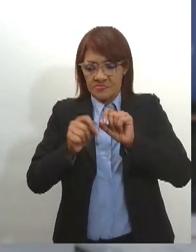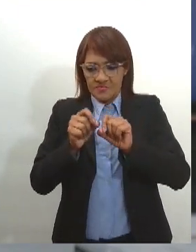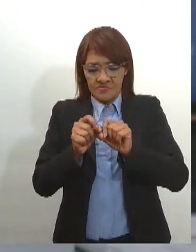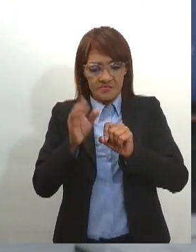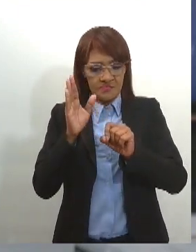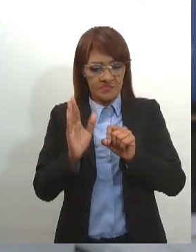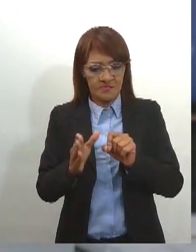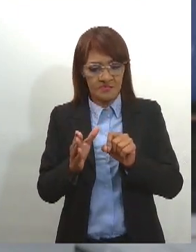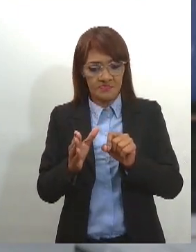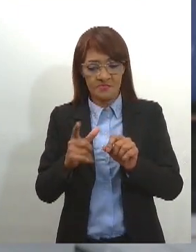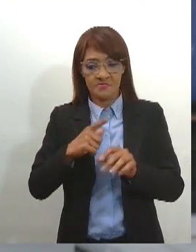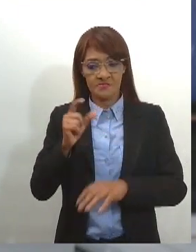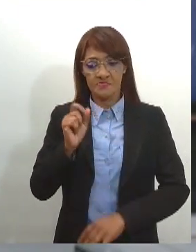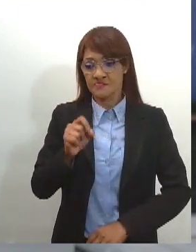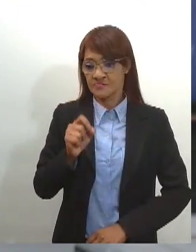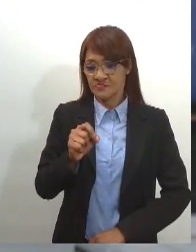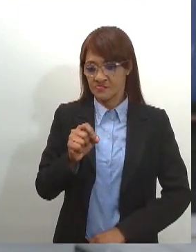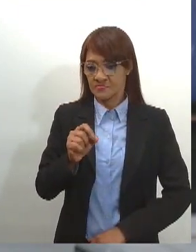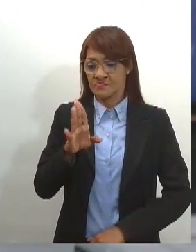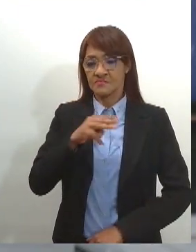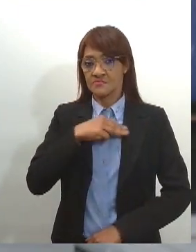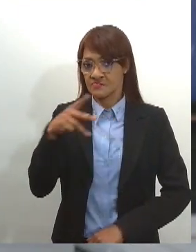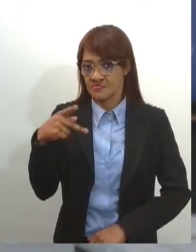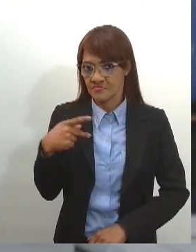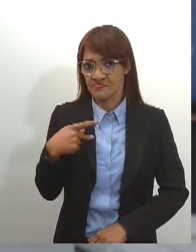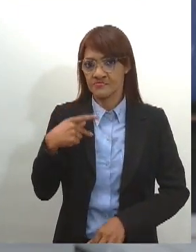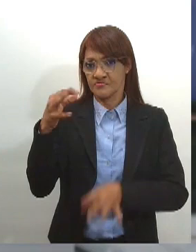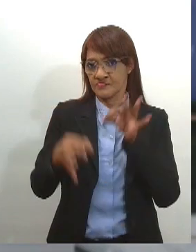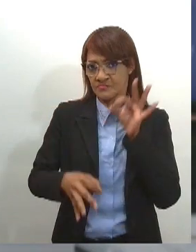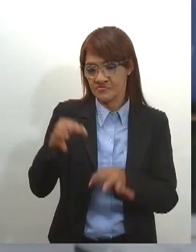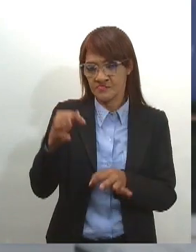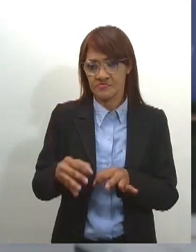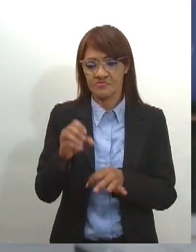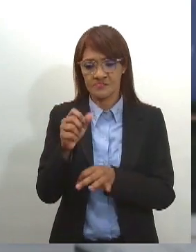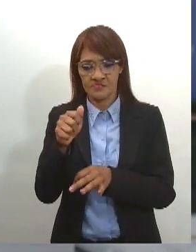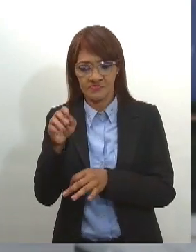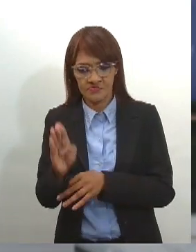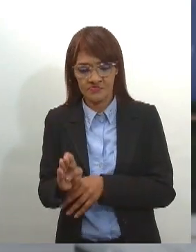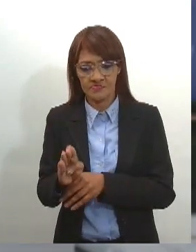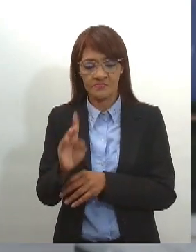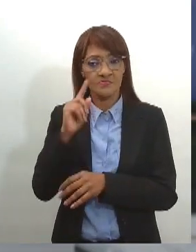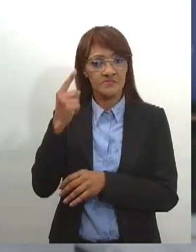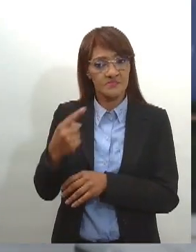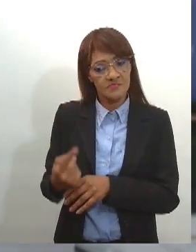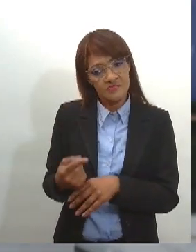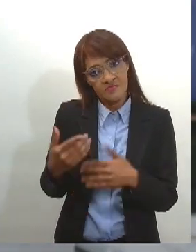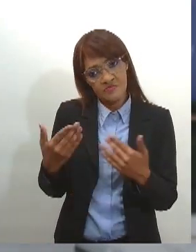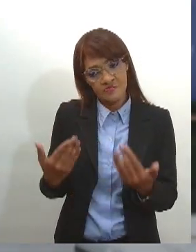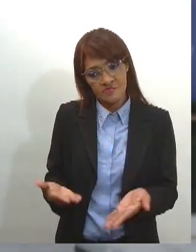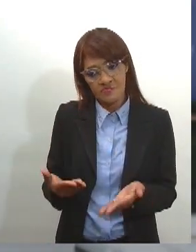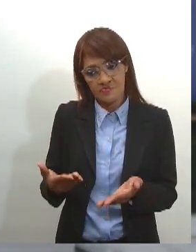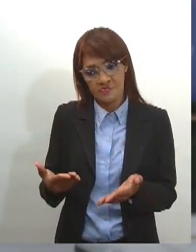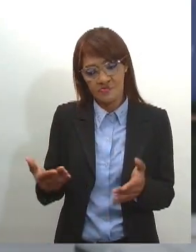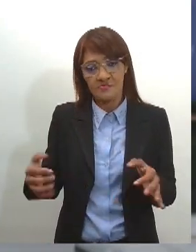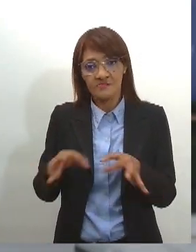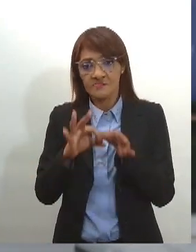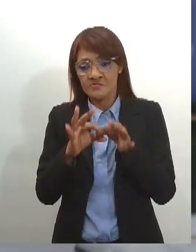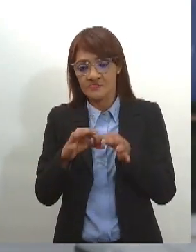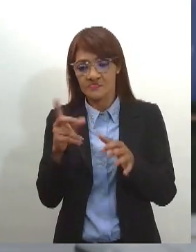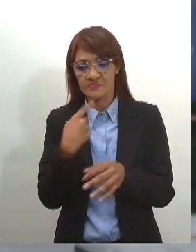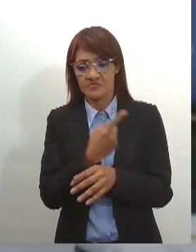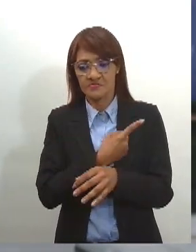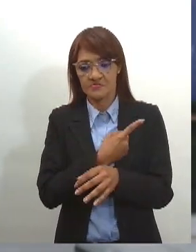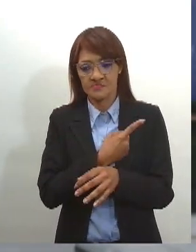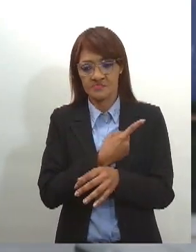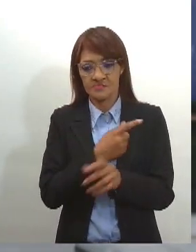atuação muito próxima do Ministério Público, do Tribunal de Justiça, da UAB, da Defensoria, e trazendo para junto da gente os organismos de proteção às